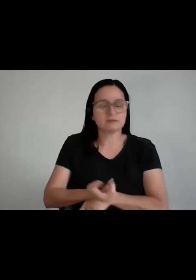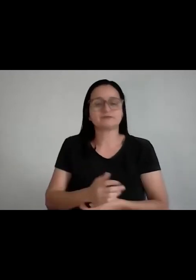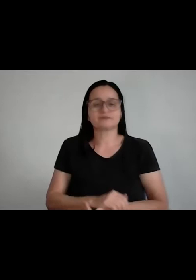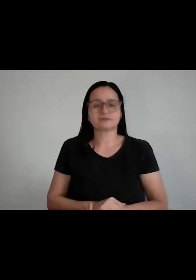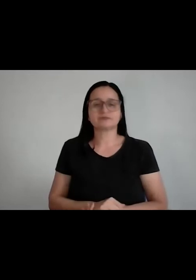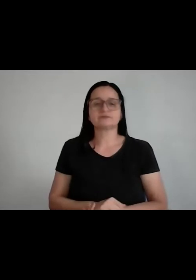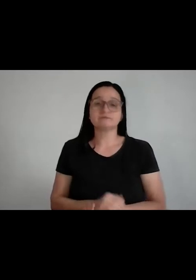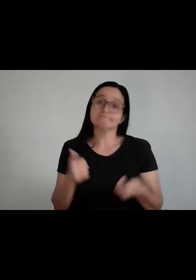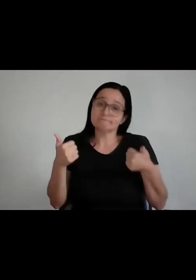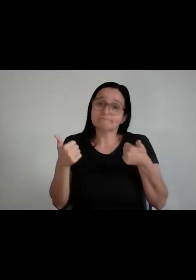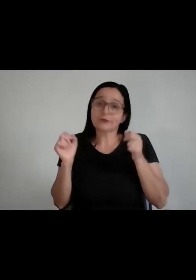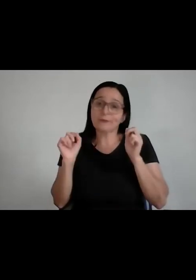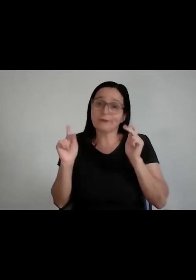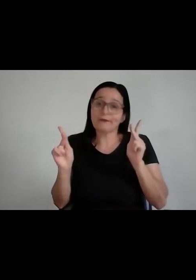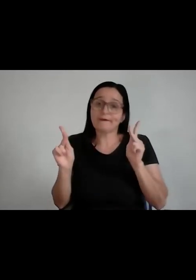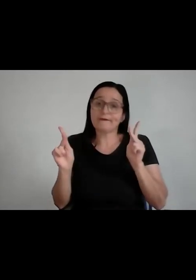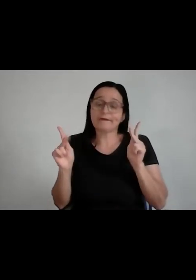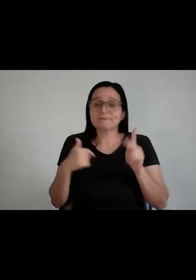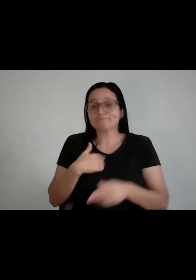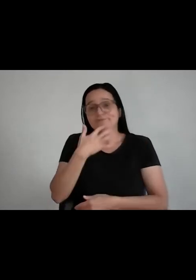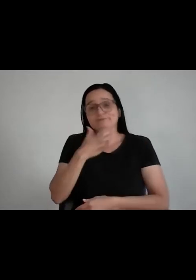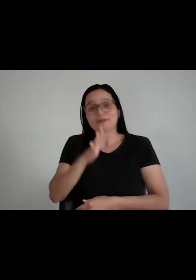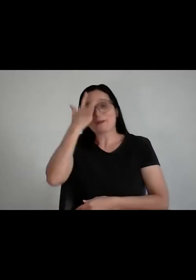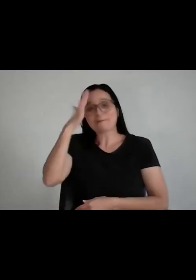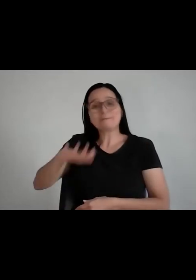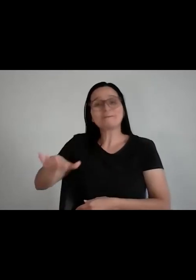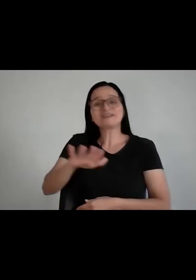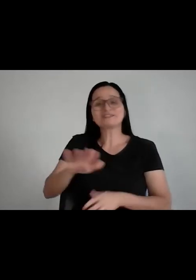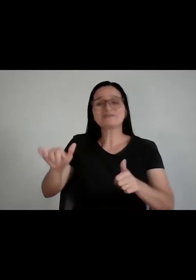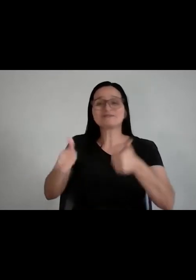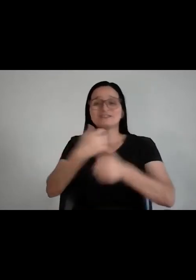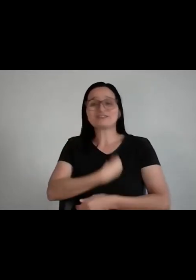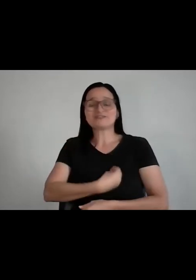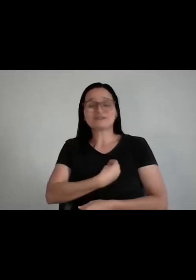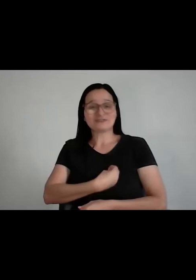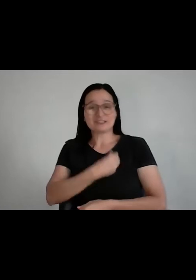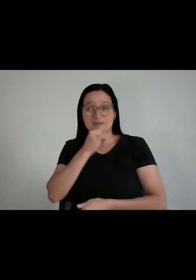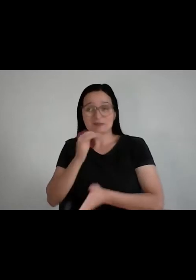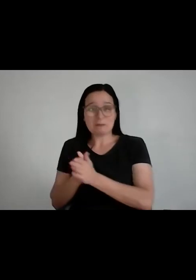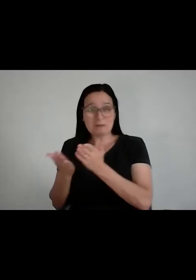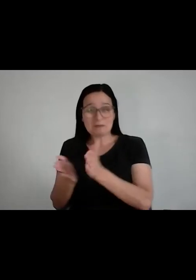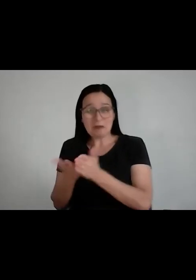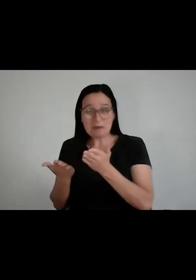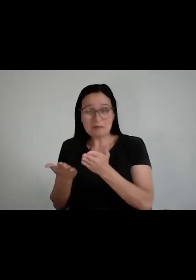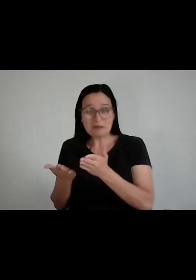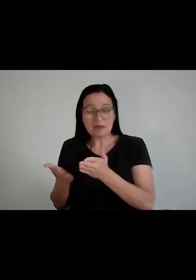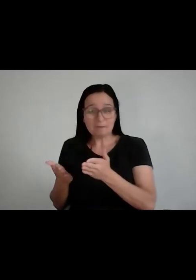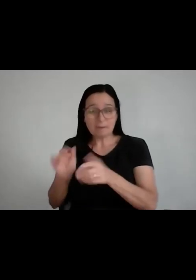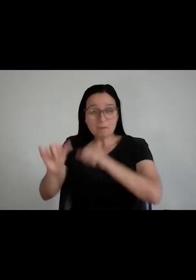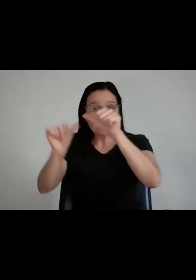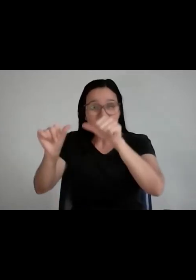isso te habilita. Porque eu não conheço ninguém que melhorou de vida vindo de classe baixa sem gostar de trabalhar. Não tem segredo.